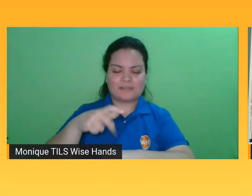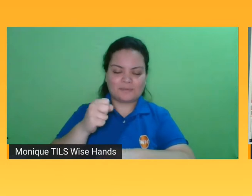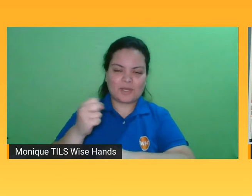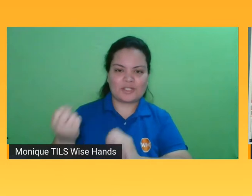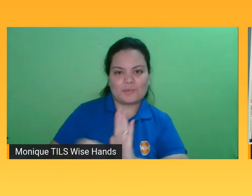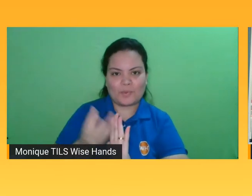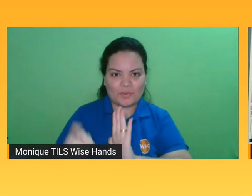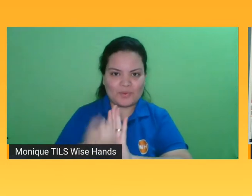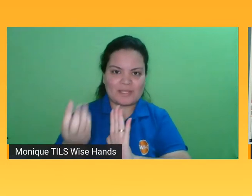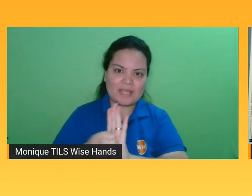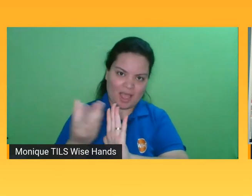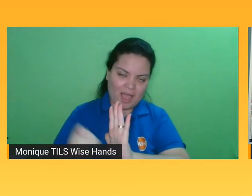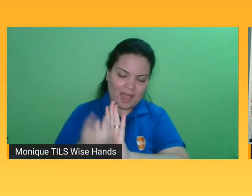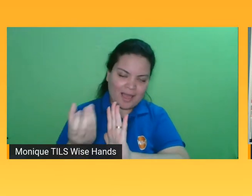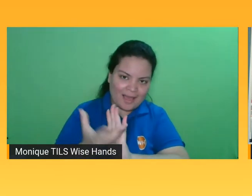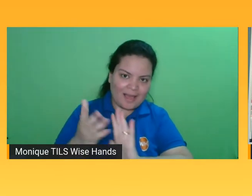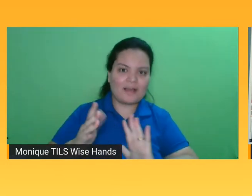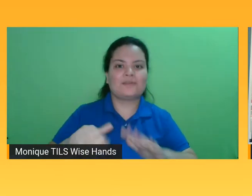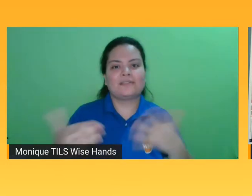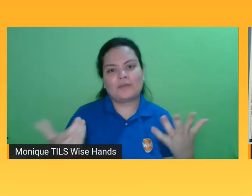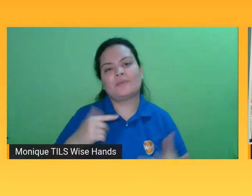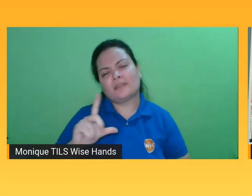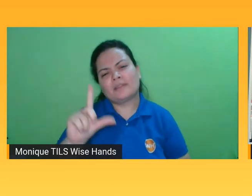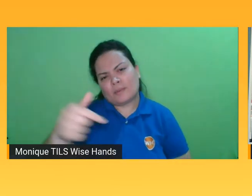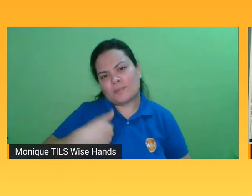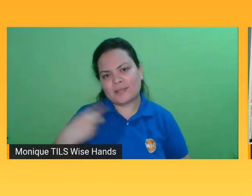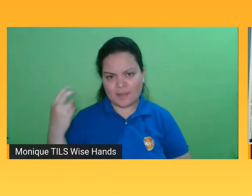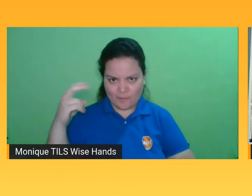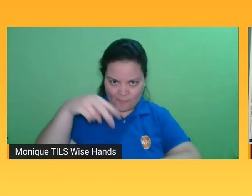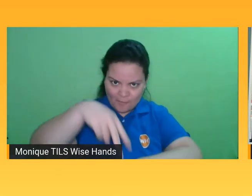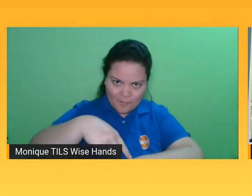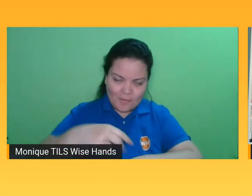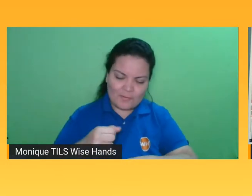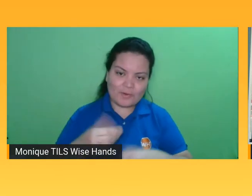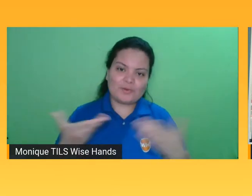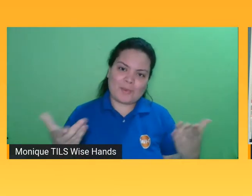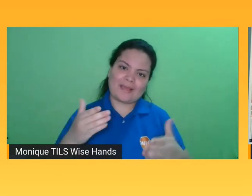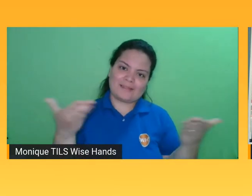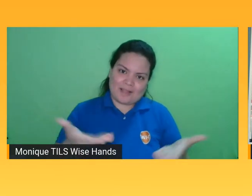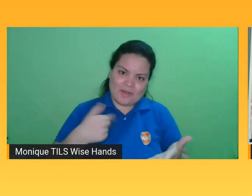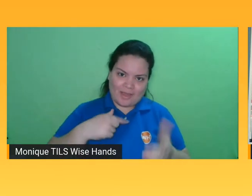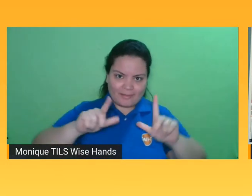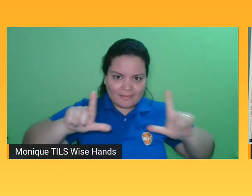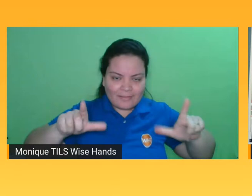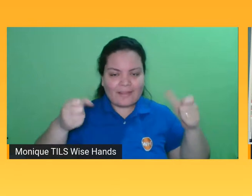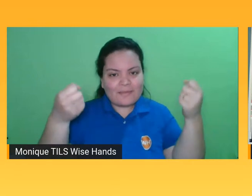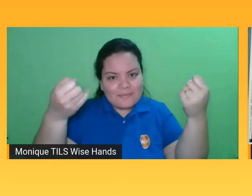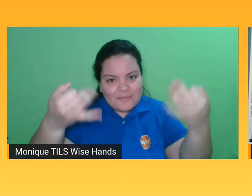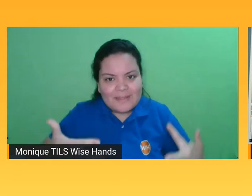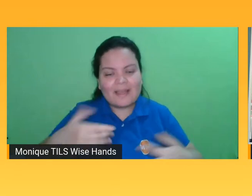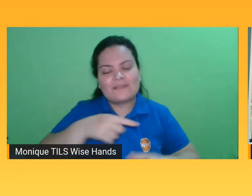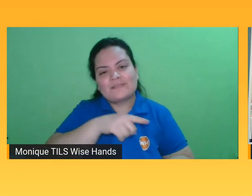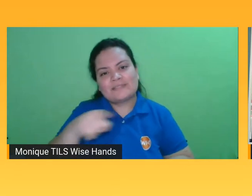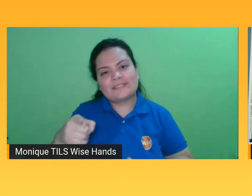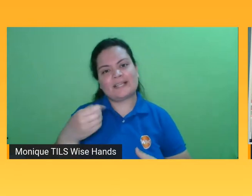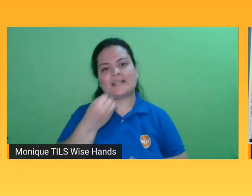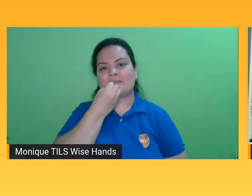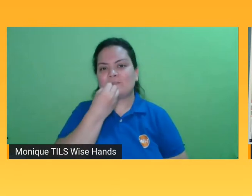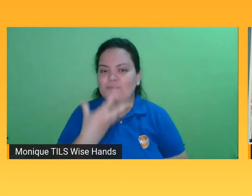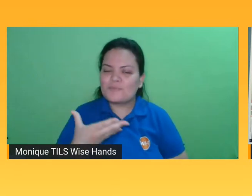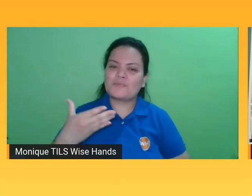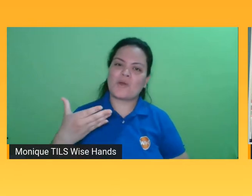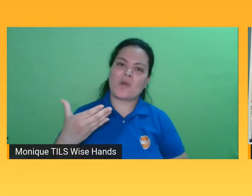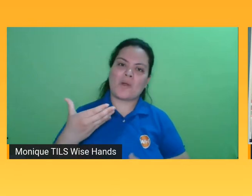fechar também, mas desejo desde agora um bom momento, que seja um momento de muita troca, de muito aprendizado.